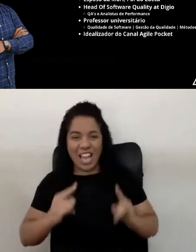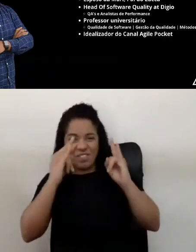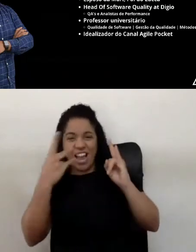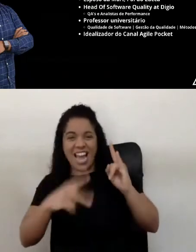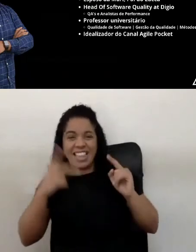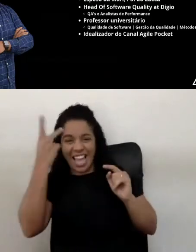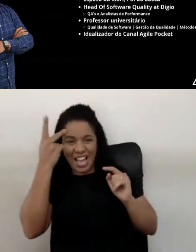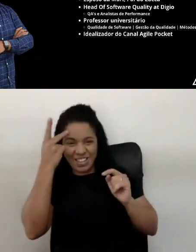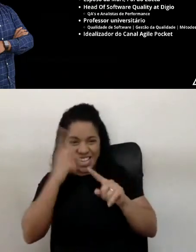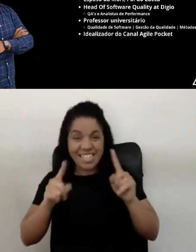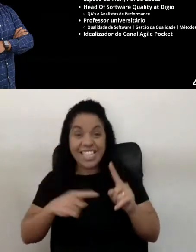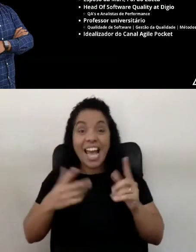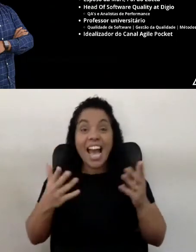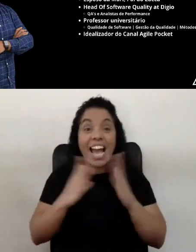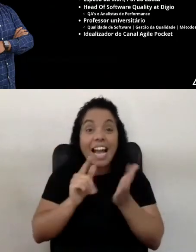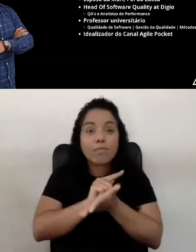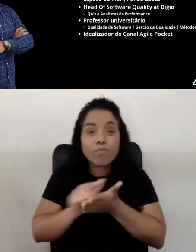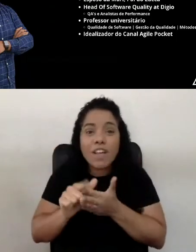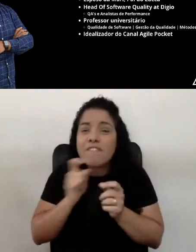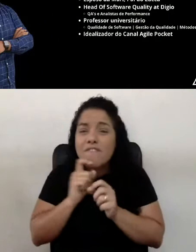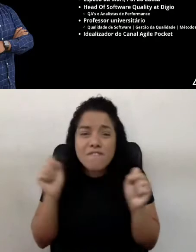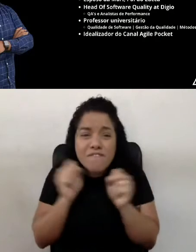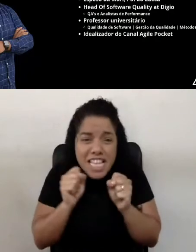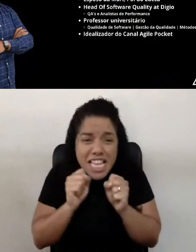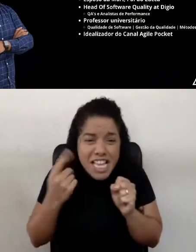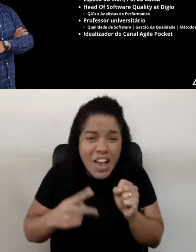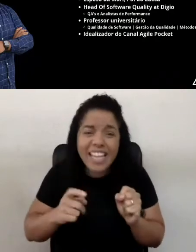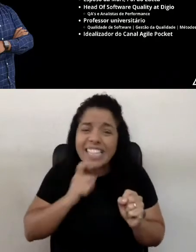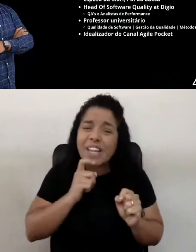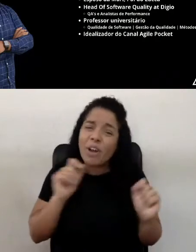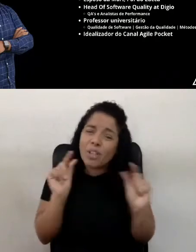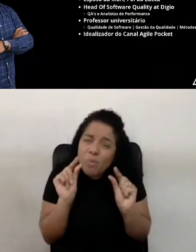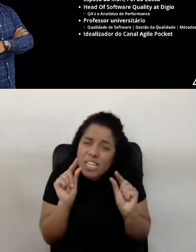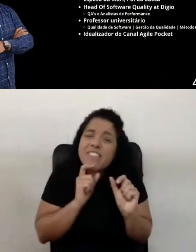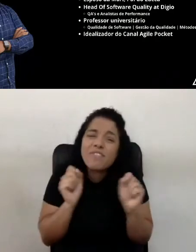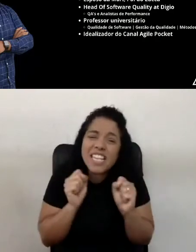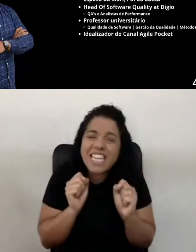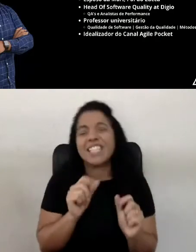Então, assim, a casa está meio vazia, está frio em São Paulo, eu estou com um pouquinho de frio, mas enfim.